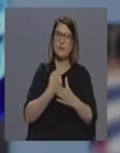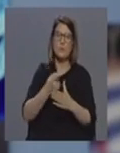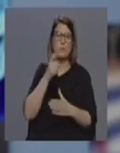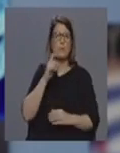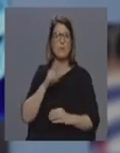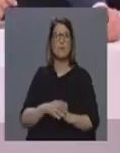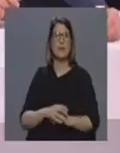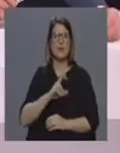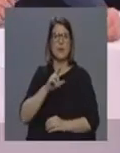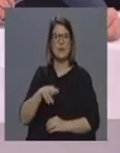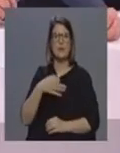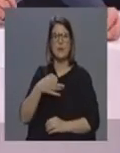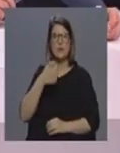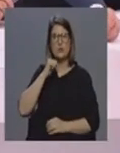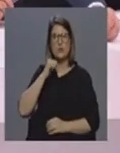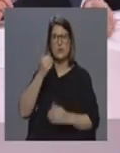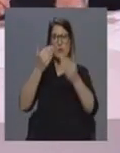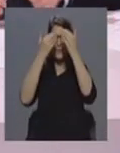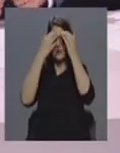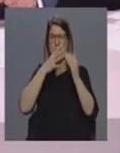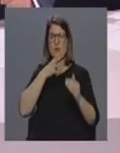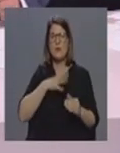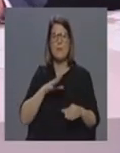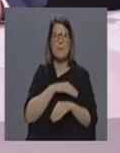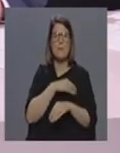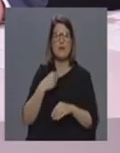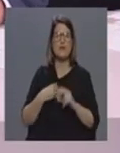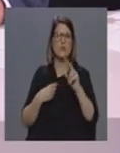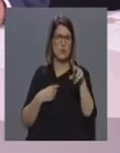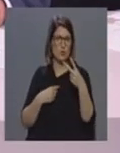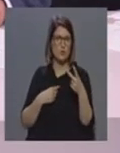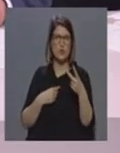tem informações de que houve dois médicos do hospital